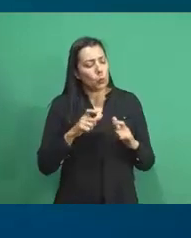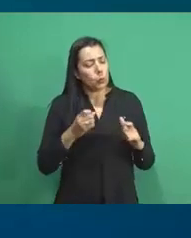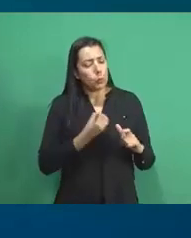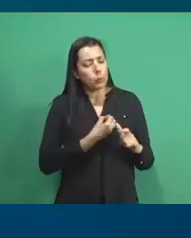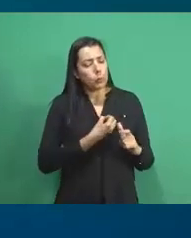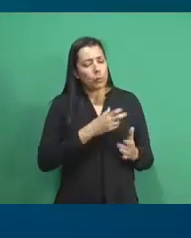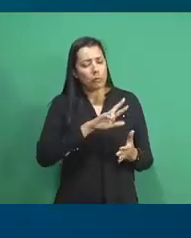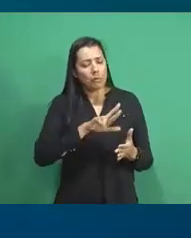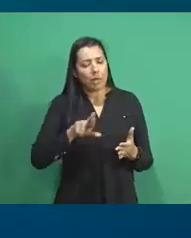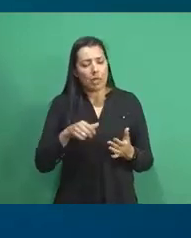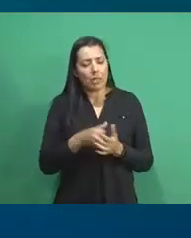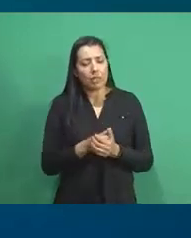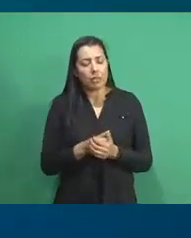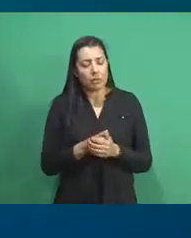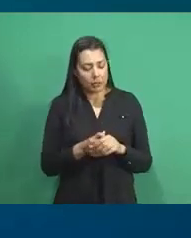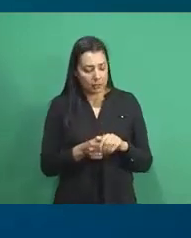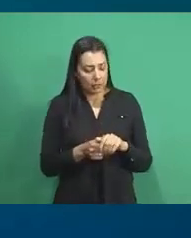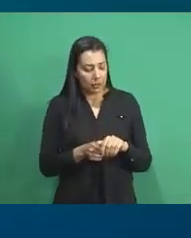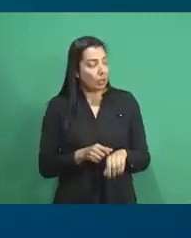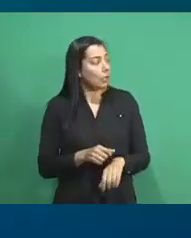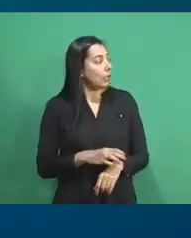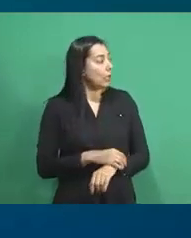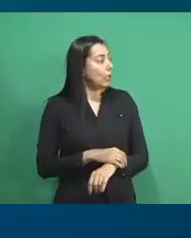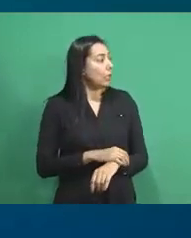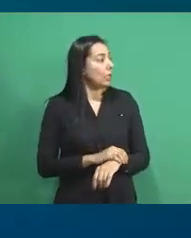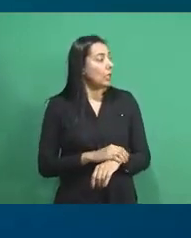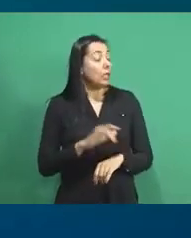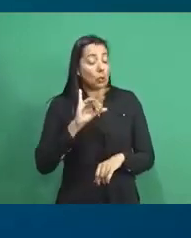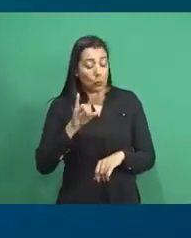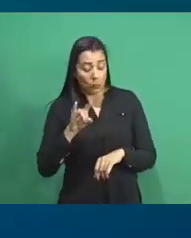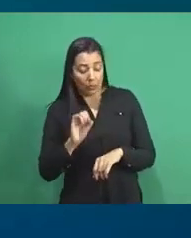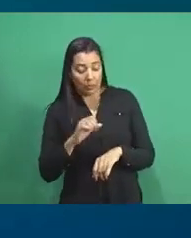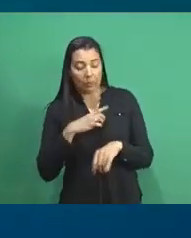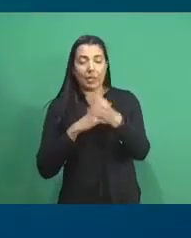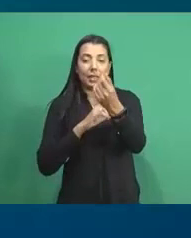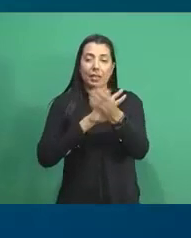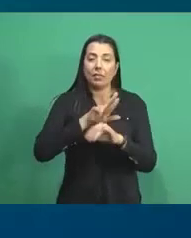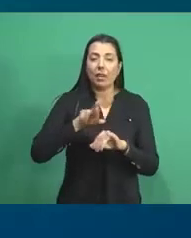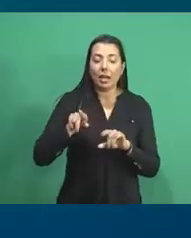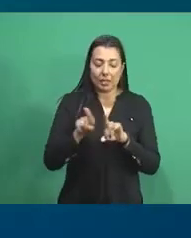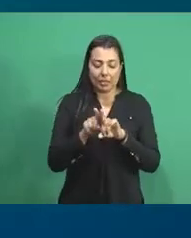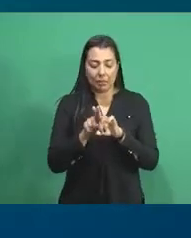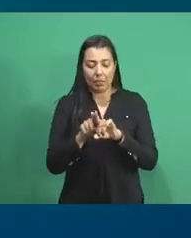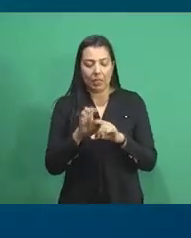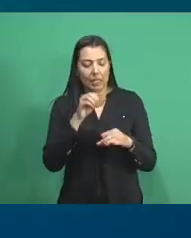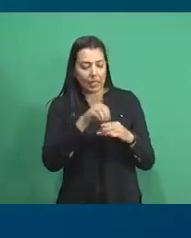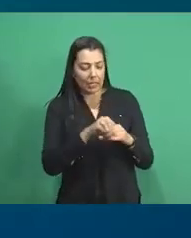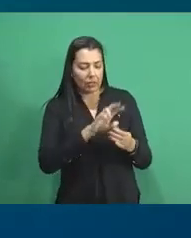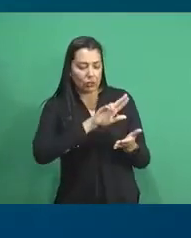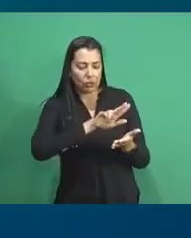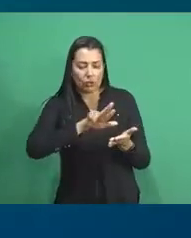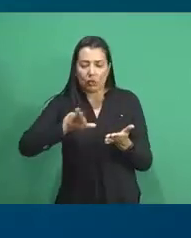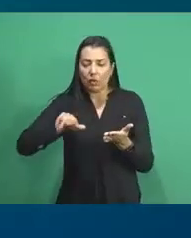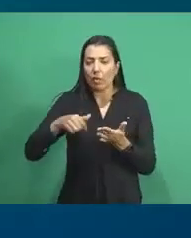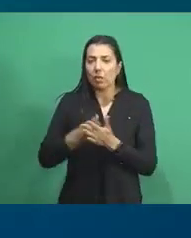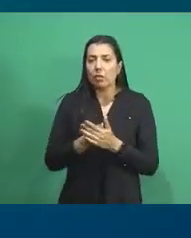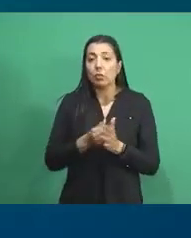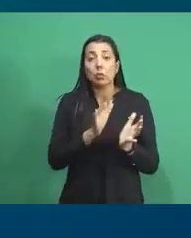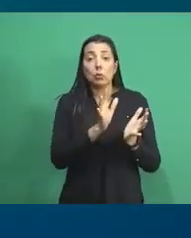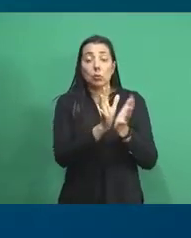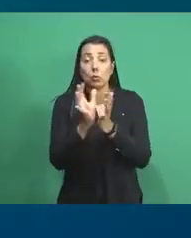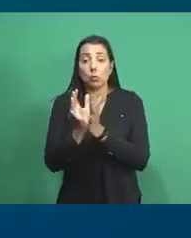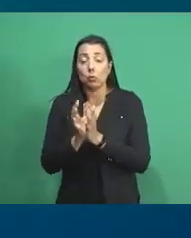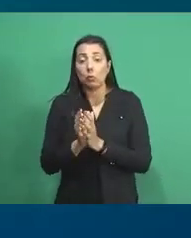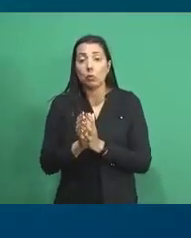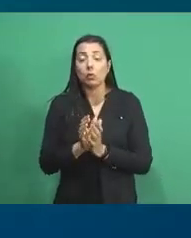exemplares e o Imba possui uma coleção multidiversa dentro dos diversos grupos